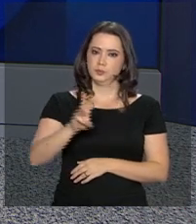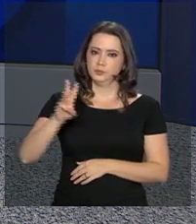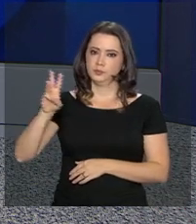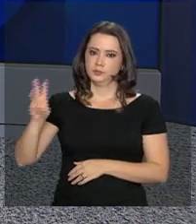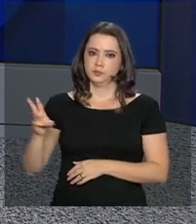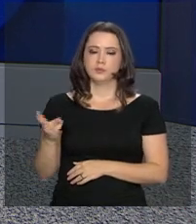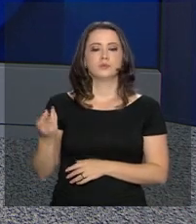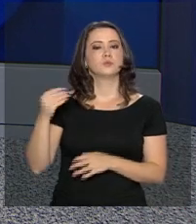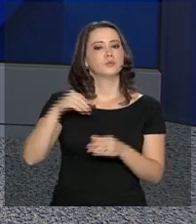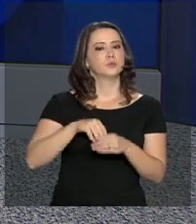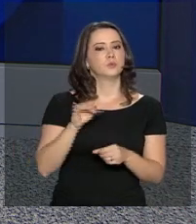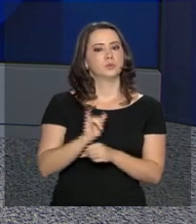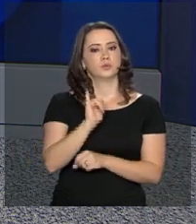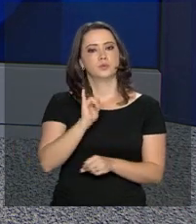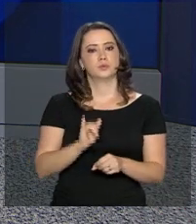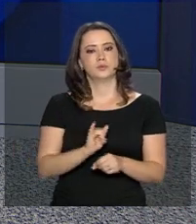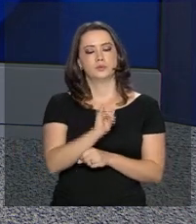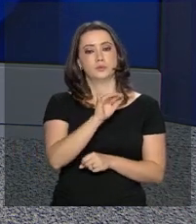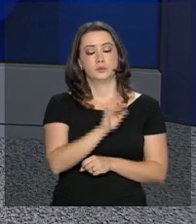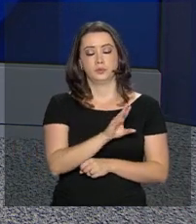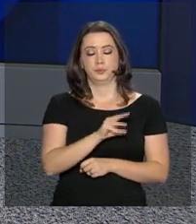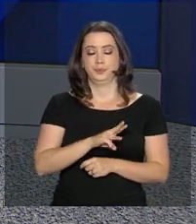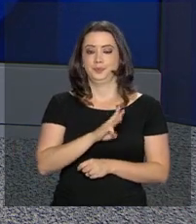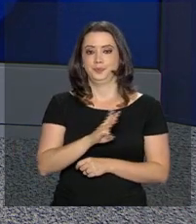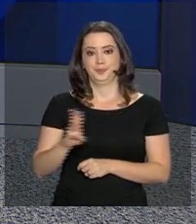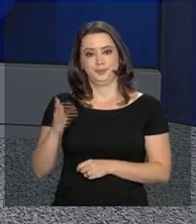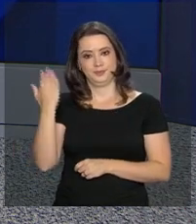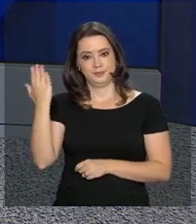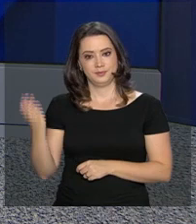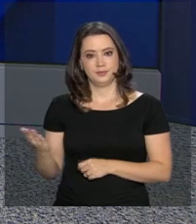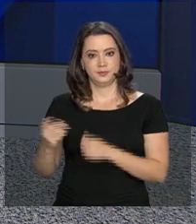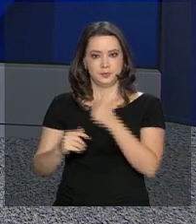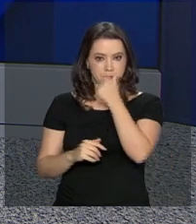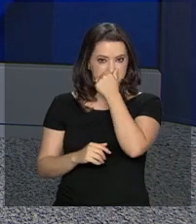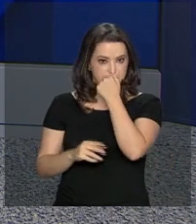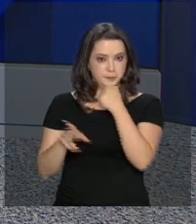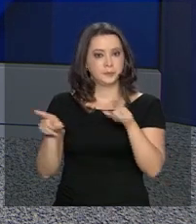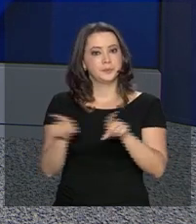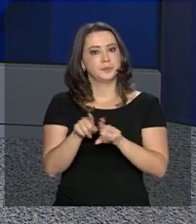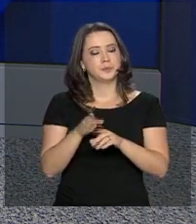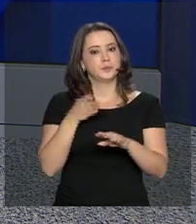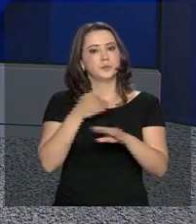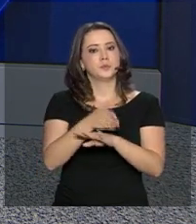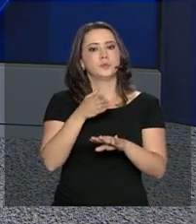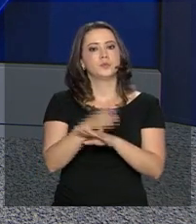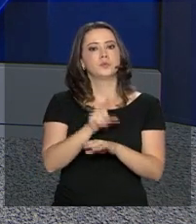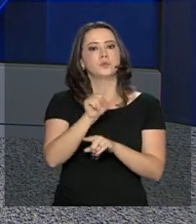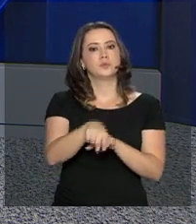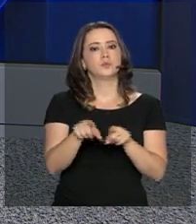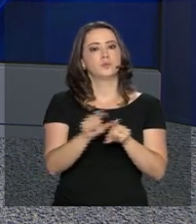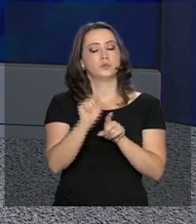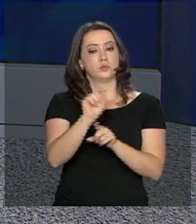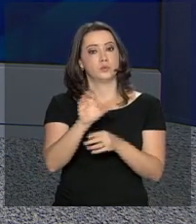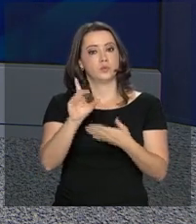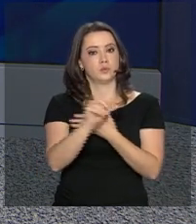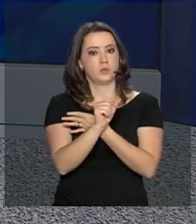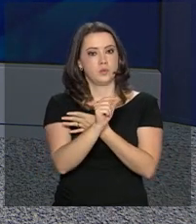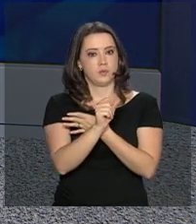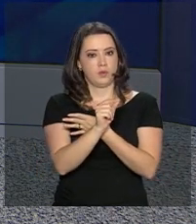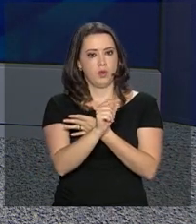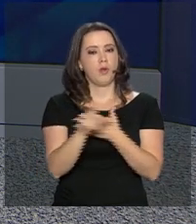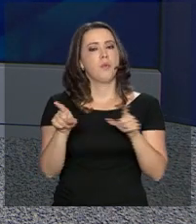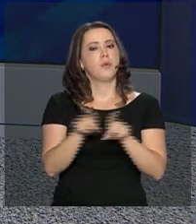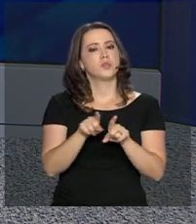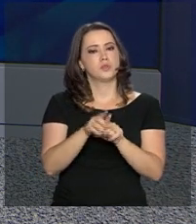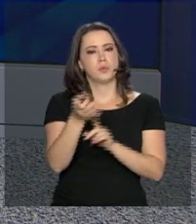vivo pelo site da NBR. Todas as reportagens estão em nosso canal no YouTube. Acesse também o nosso perfil no Twitter. Você pode ainda